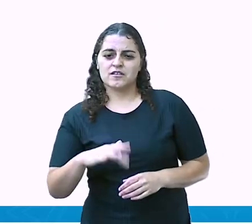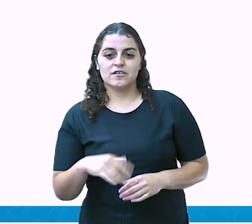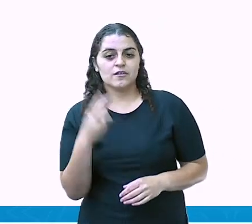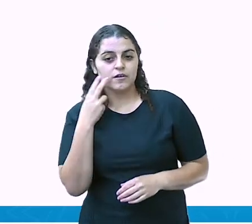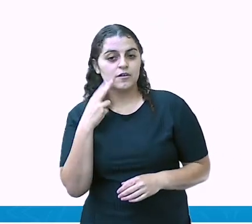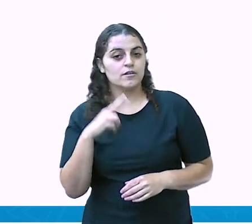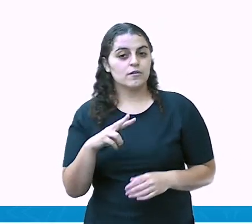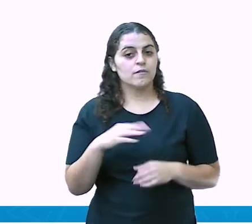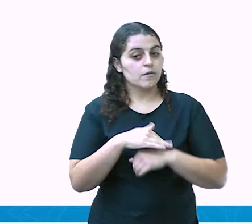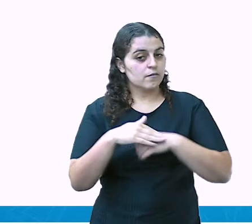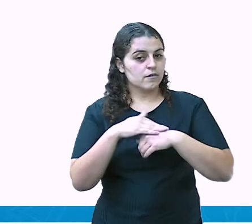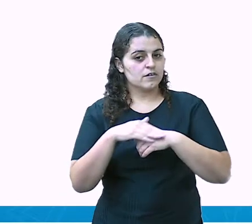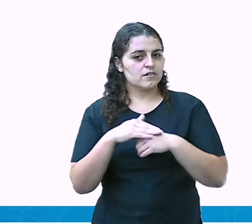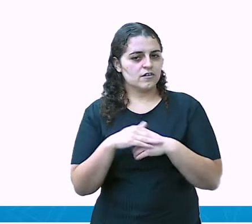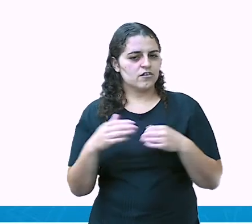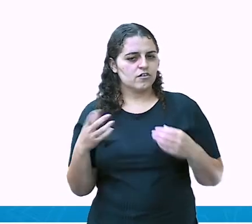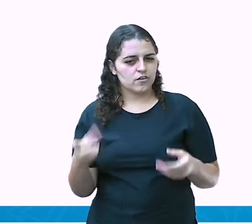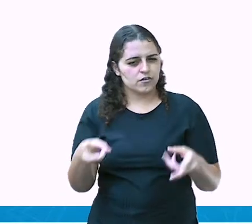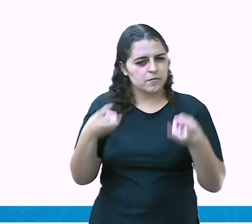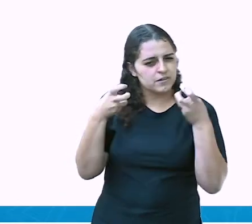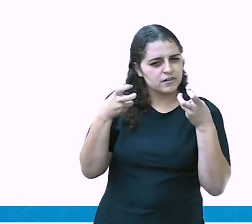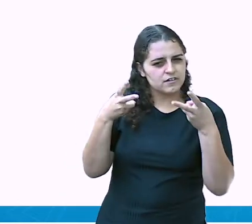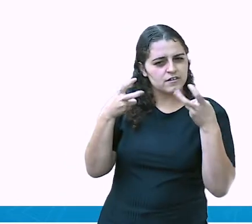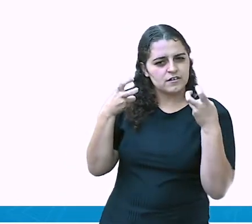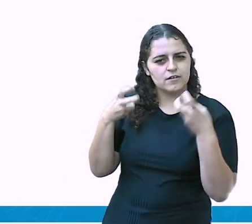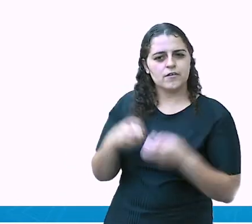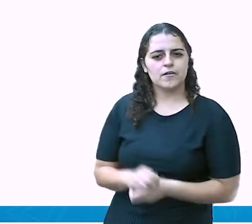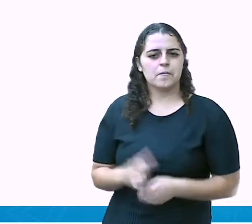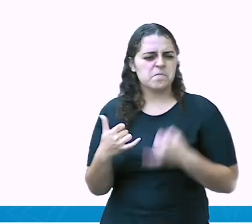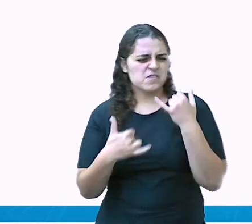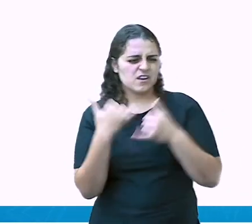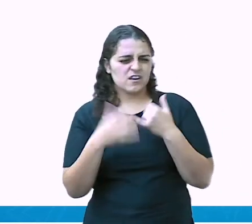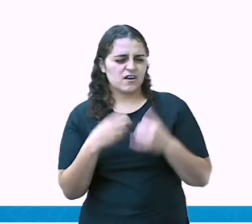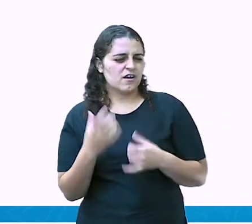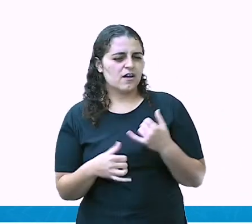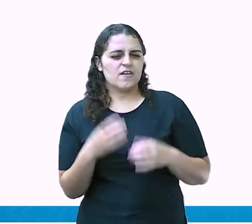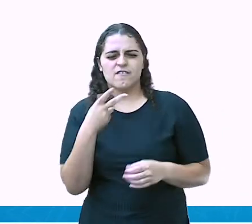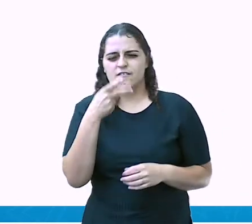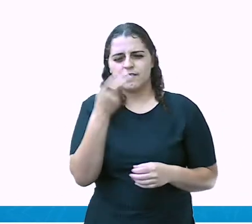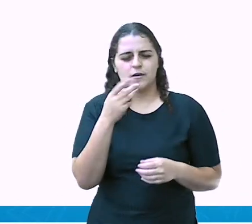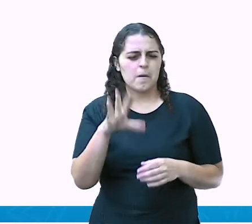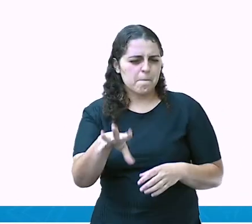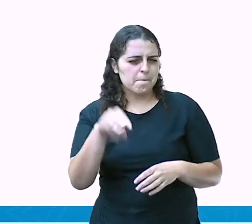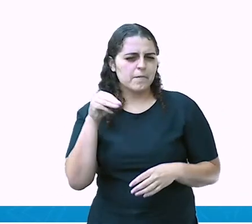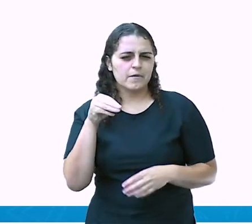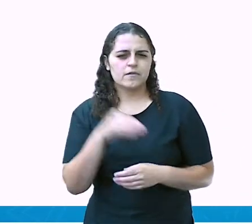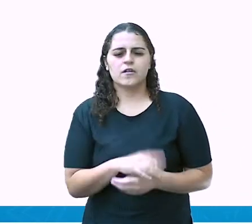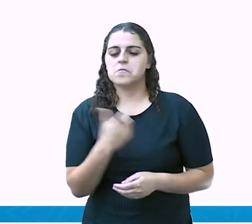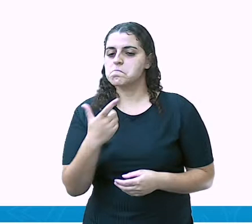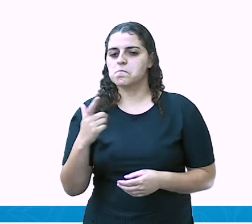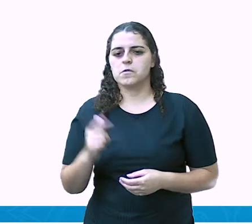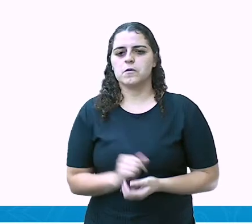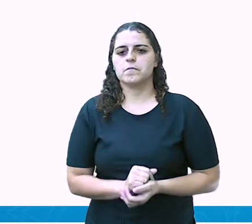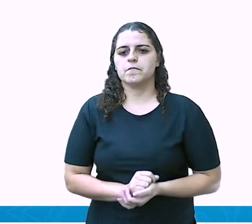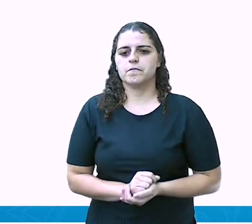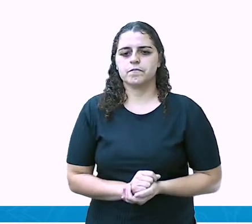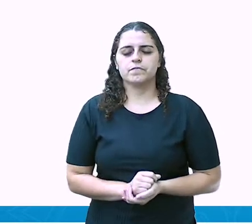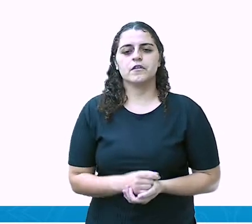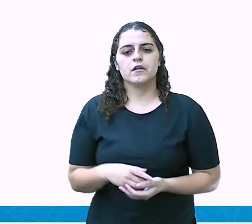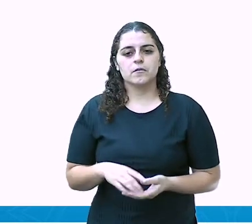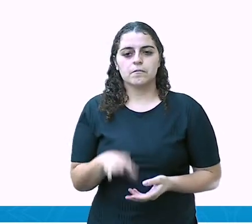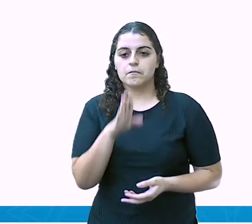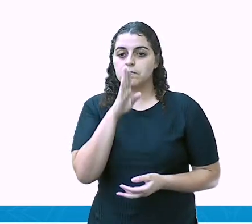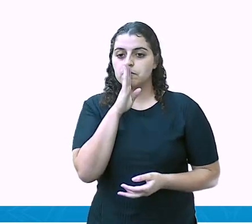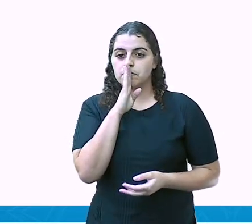quando vê os pais conversando, né? Tenta chamar atenção de alguma forma, fala alguma coisa, pede alguma coisa. Ela não. Então, ela vai ser sempre